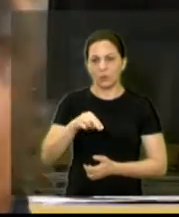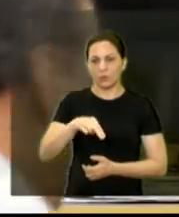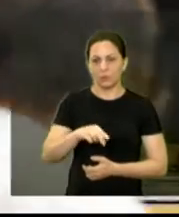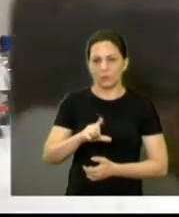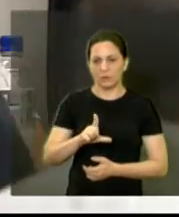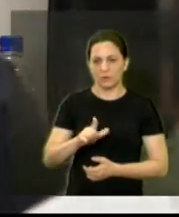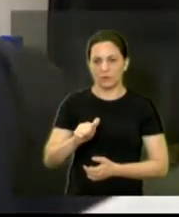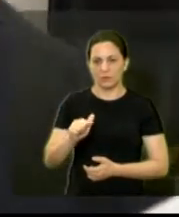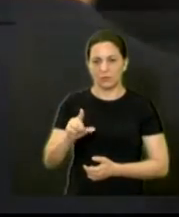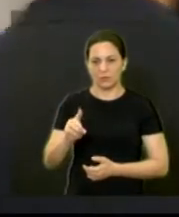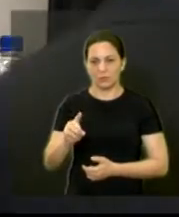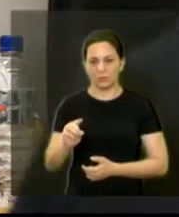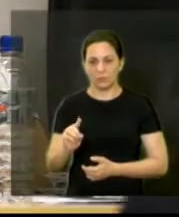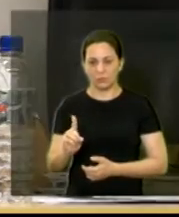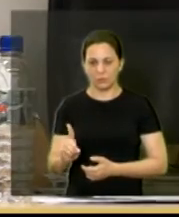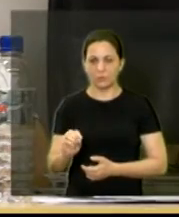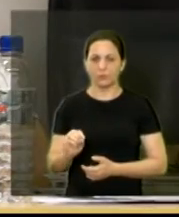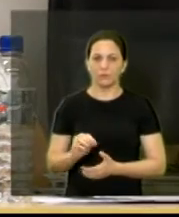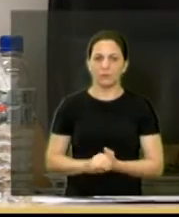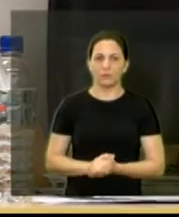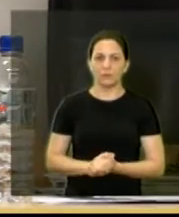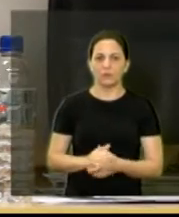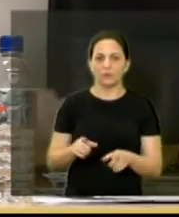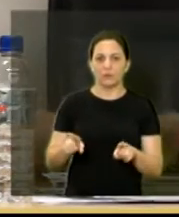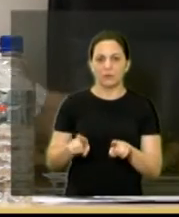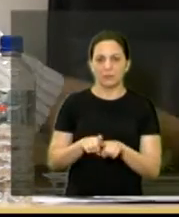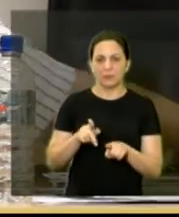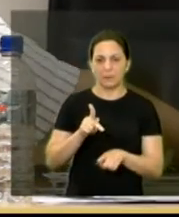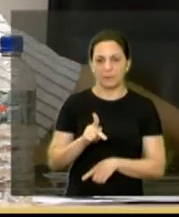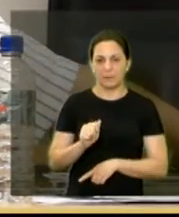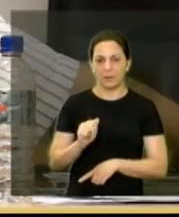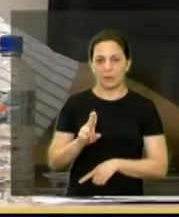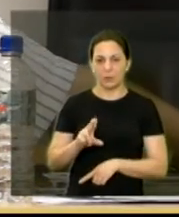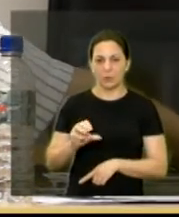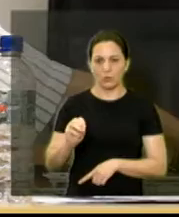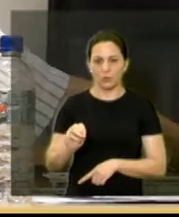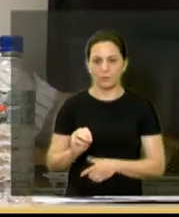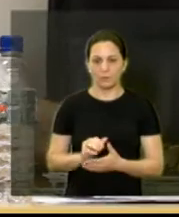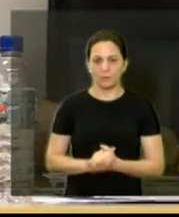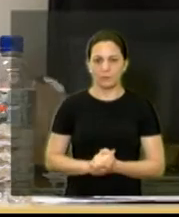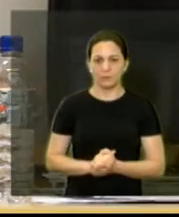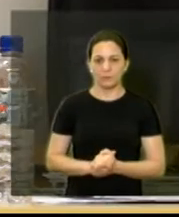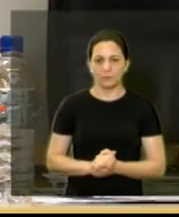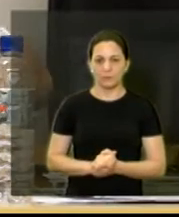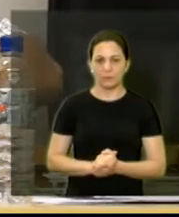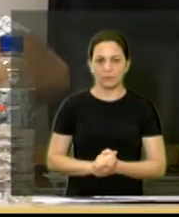e convidar também o Paulo para que possa sentar